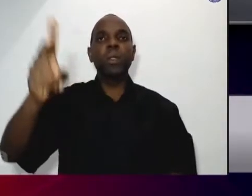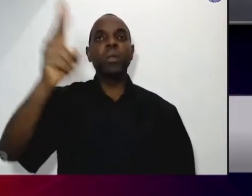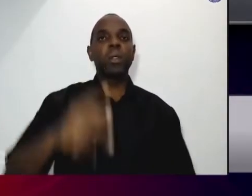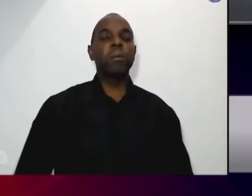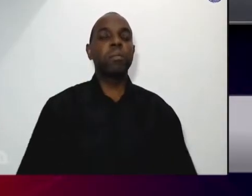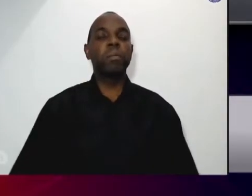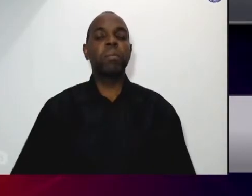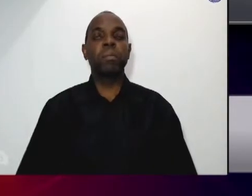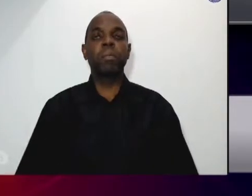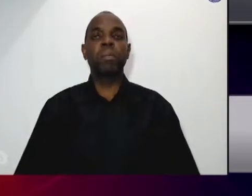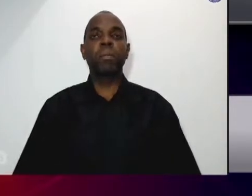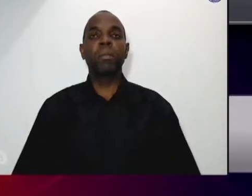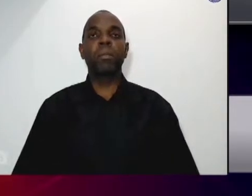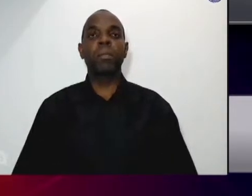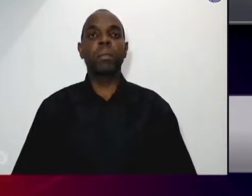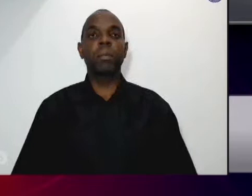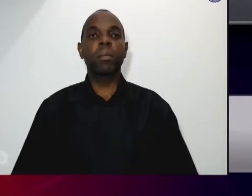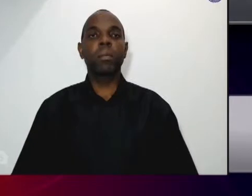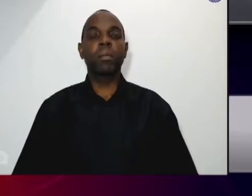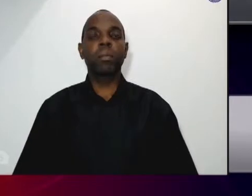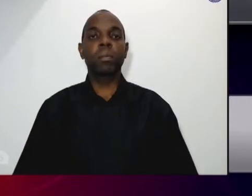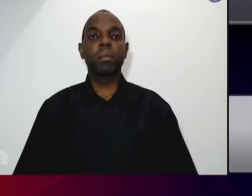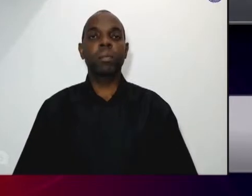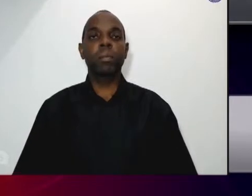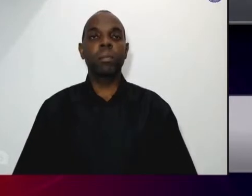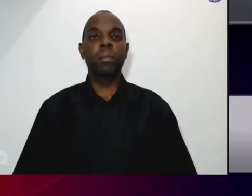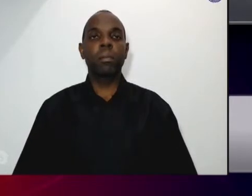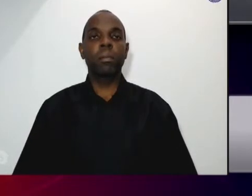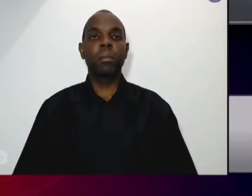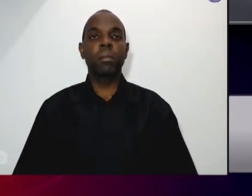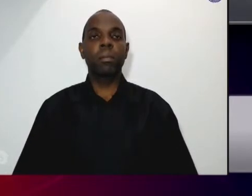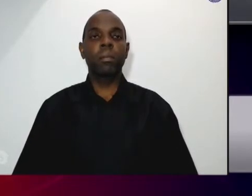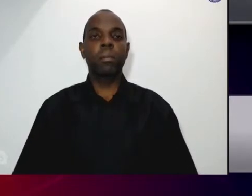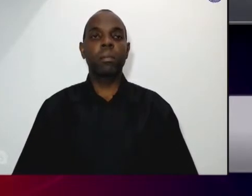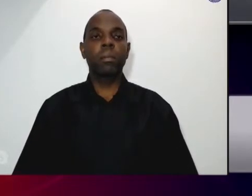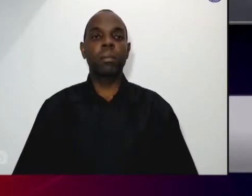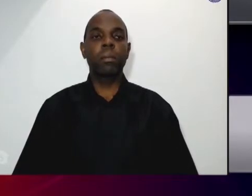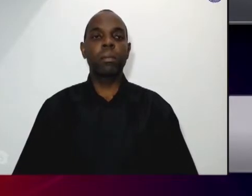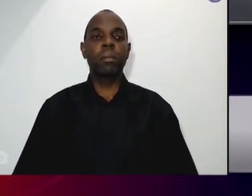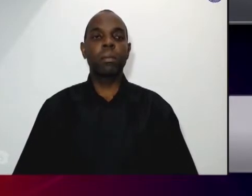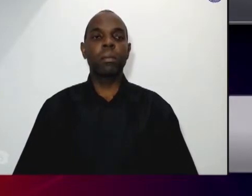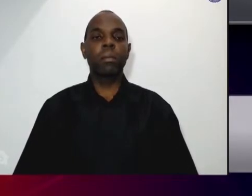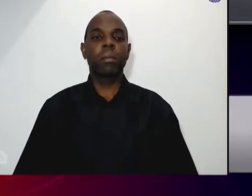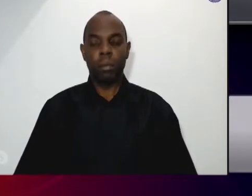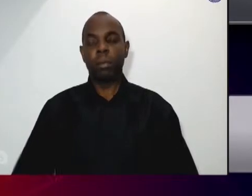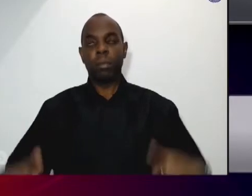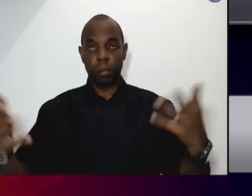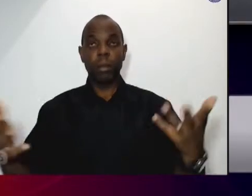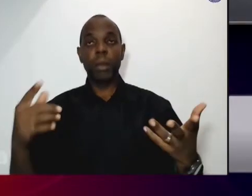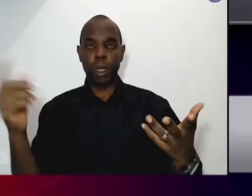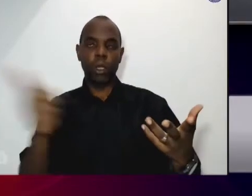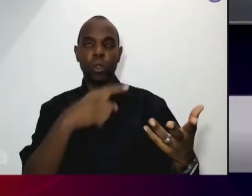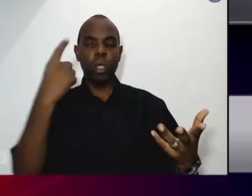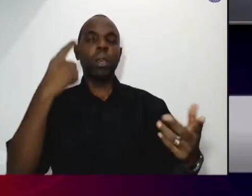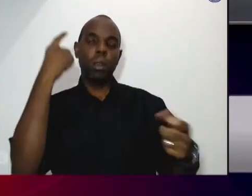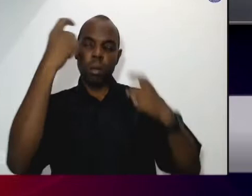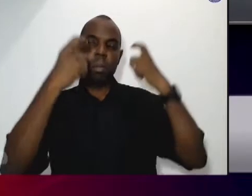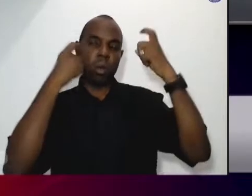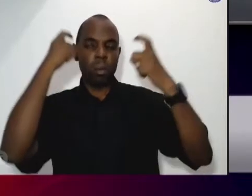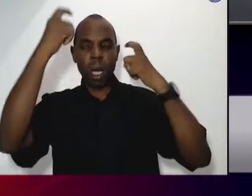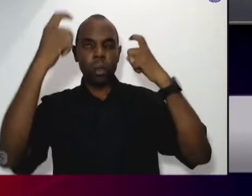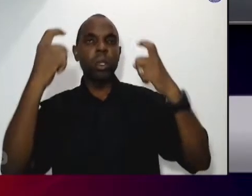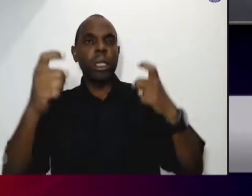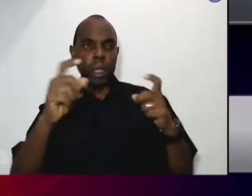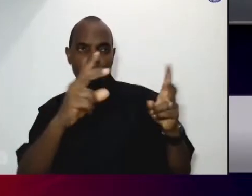no NUTRE estamos preocupados em ter esse olhar de sensibilidade. Então citamos citando aqui o